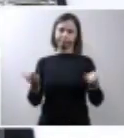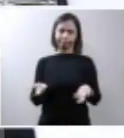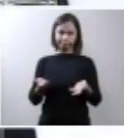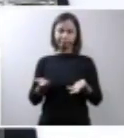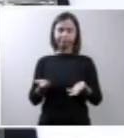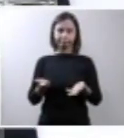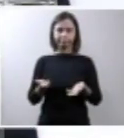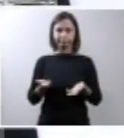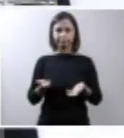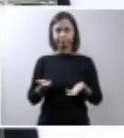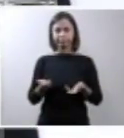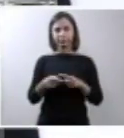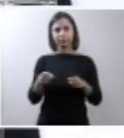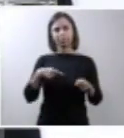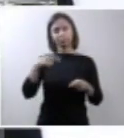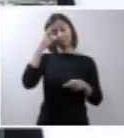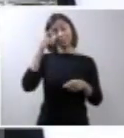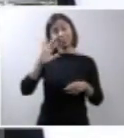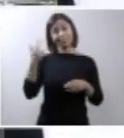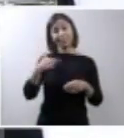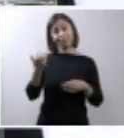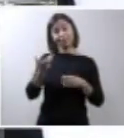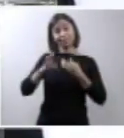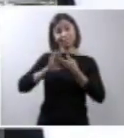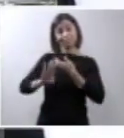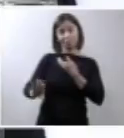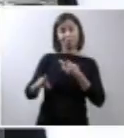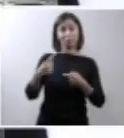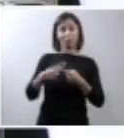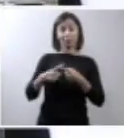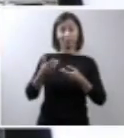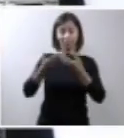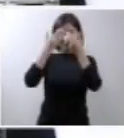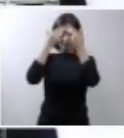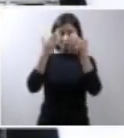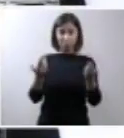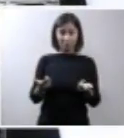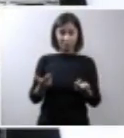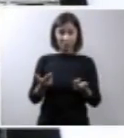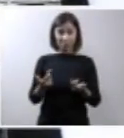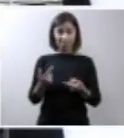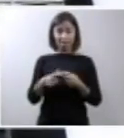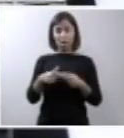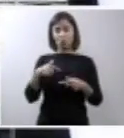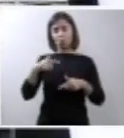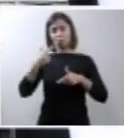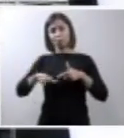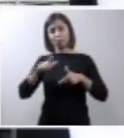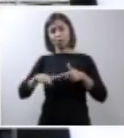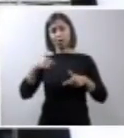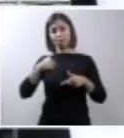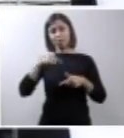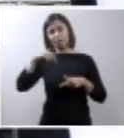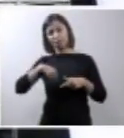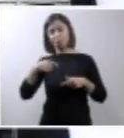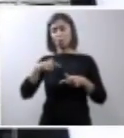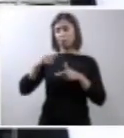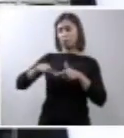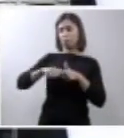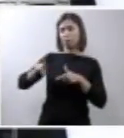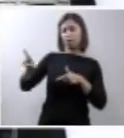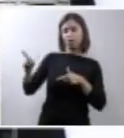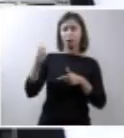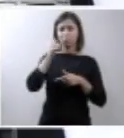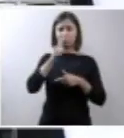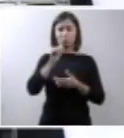não, talvez, eu teria até me separado dela, porque cria aquele trauma. Será que o defeito está no marido? Será que o defeito é na mulher? Será que o defeito é